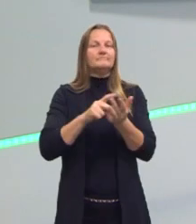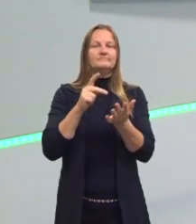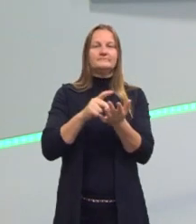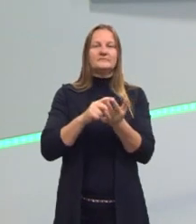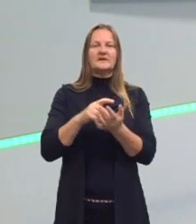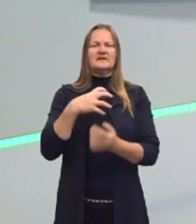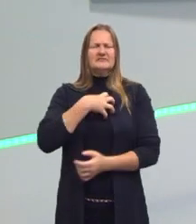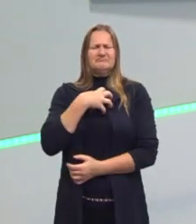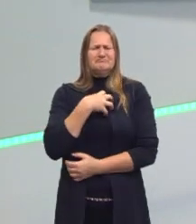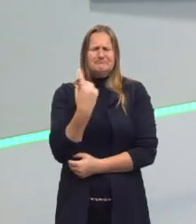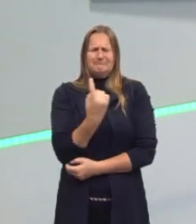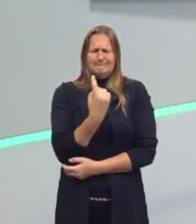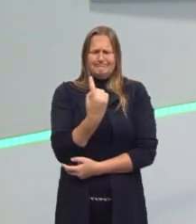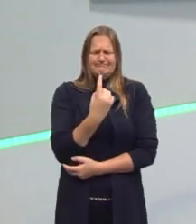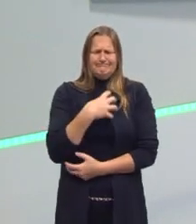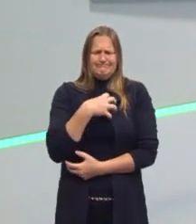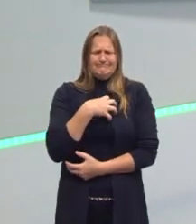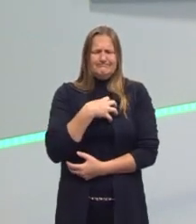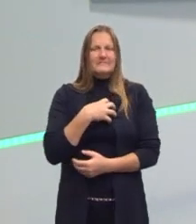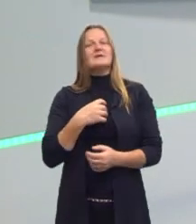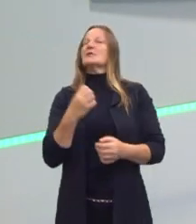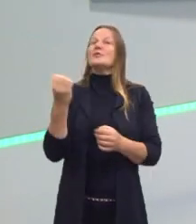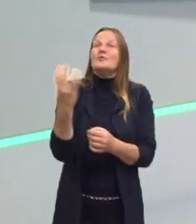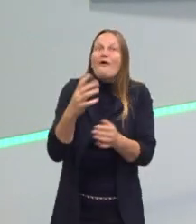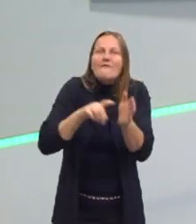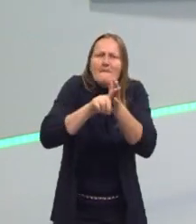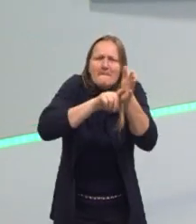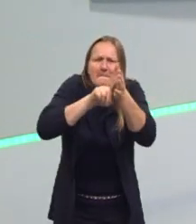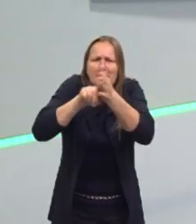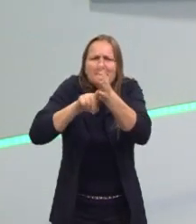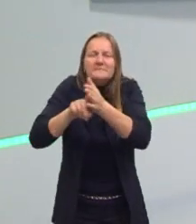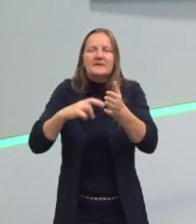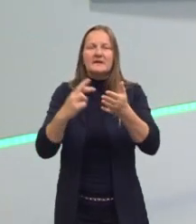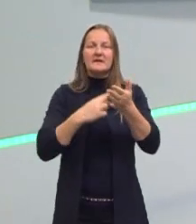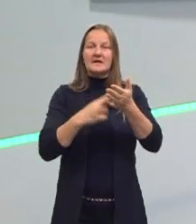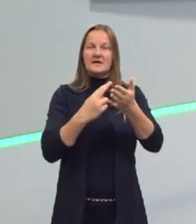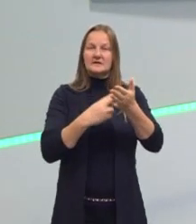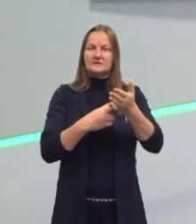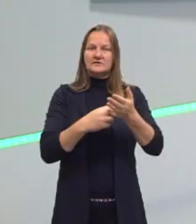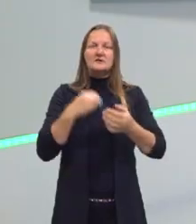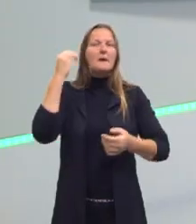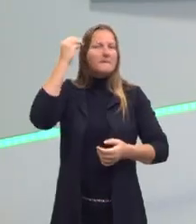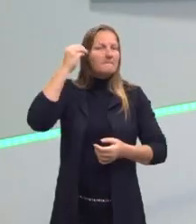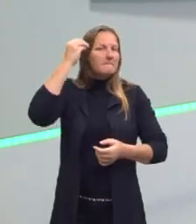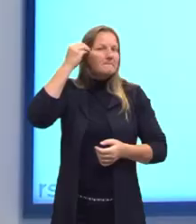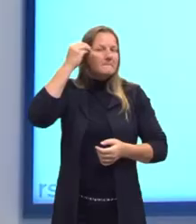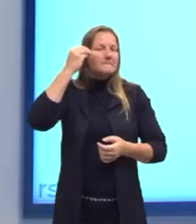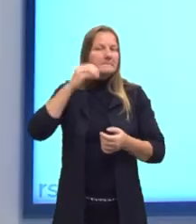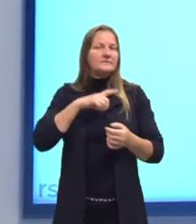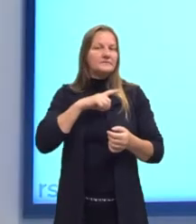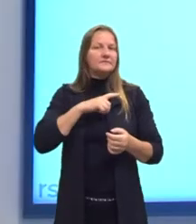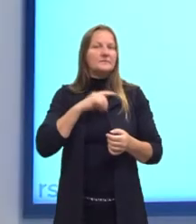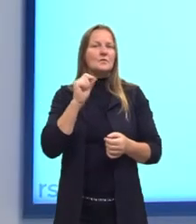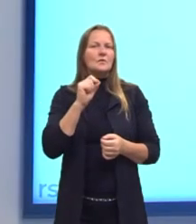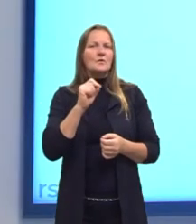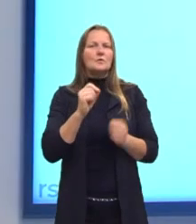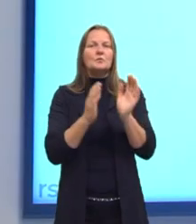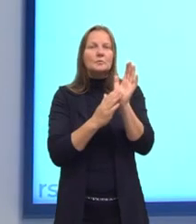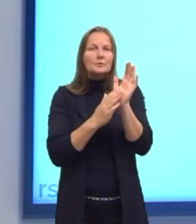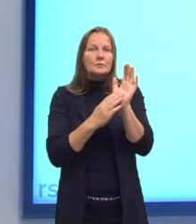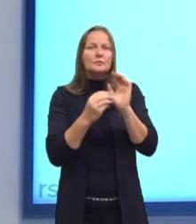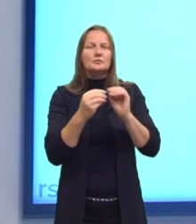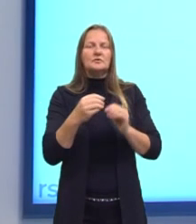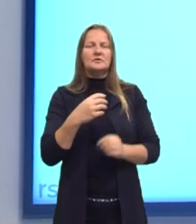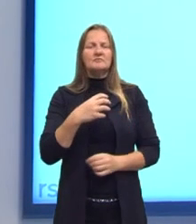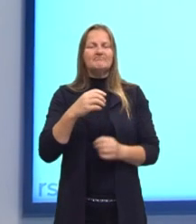sozinho? Uma nova pesquisa publicada pela revista Health Psychology sugere que seu nível de